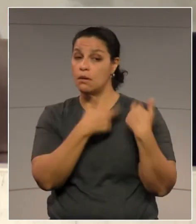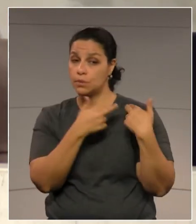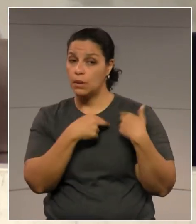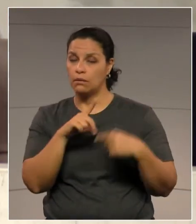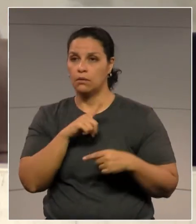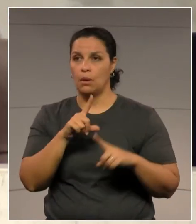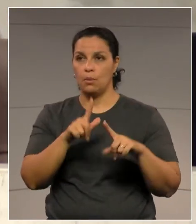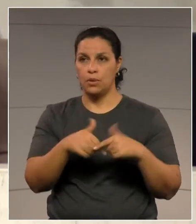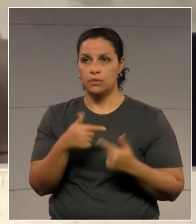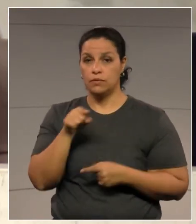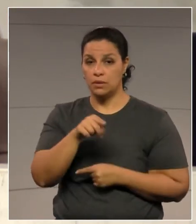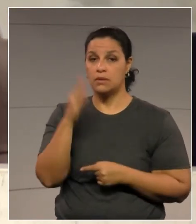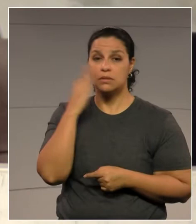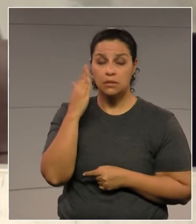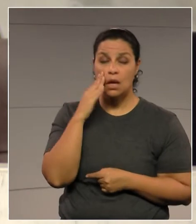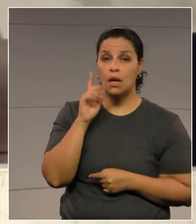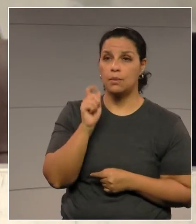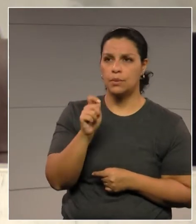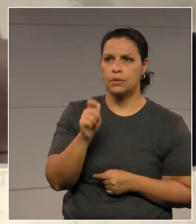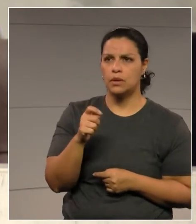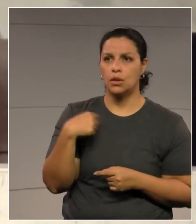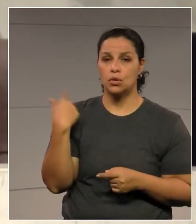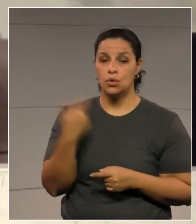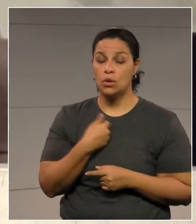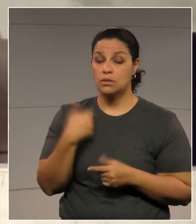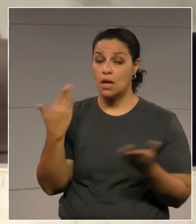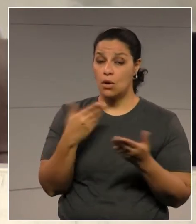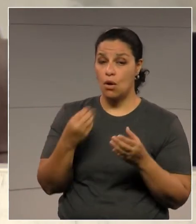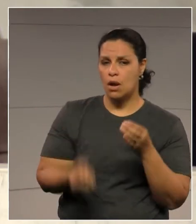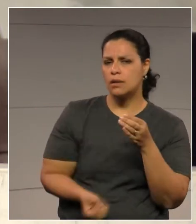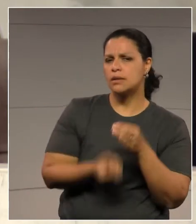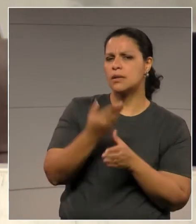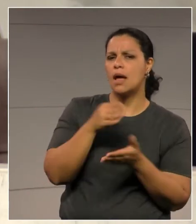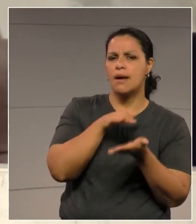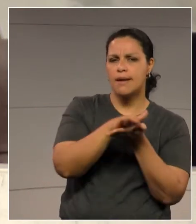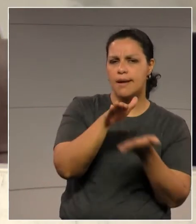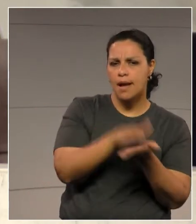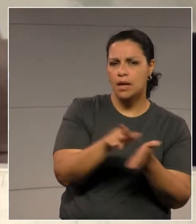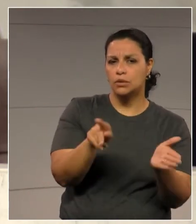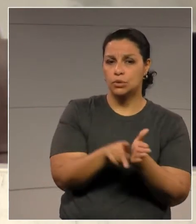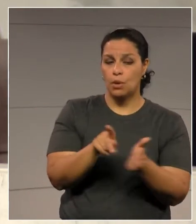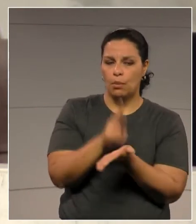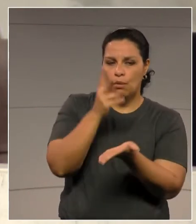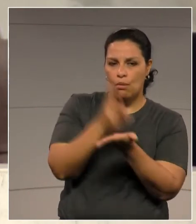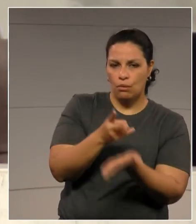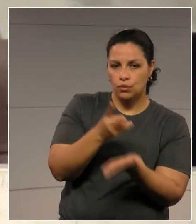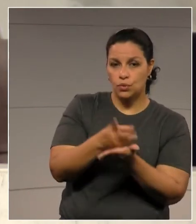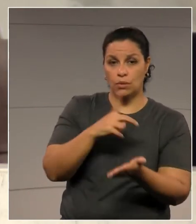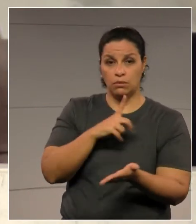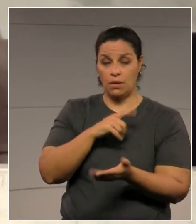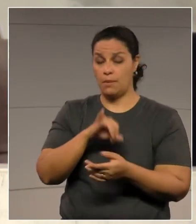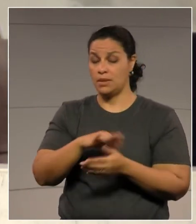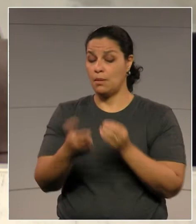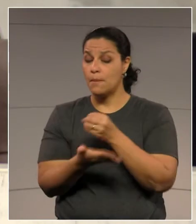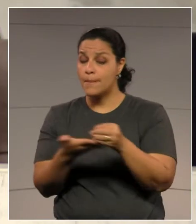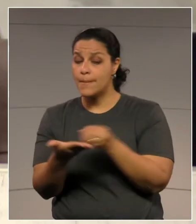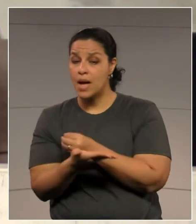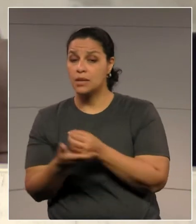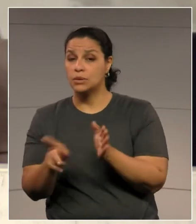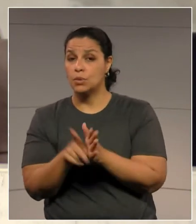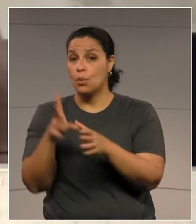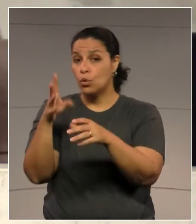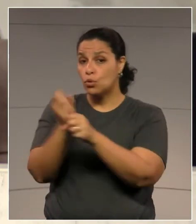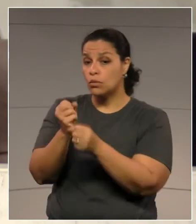E os senhores sabem que criar despesa de caráter continuado sem fundamento na